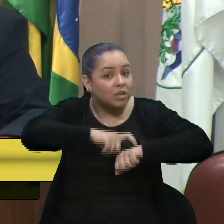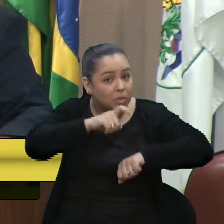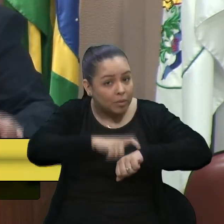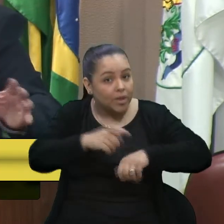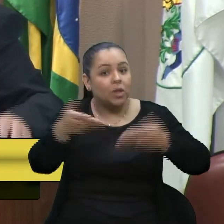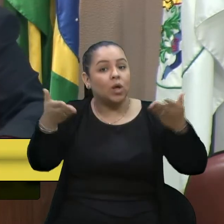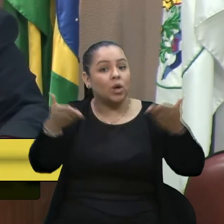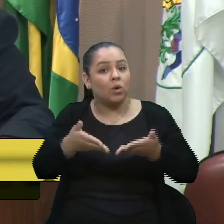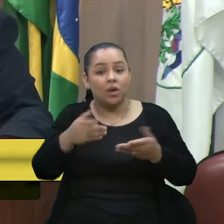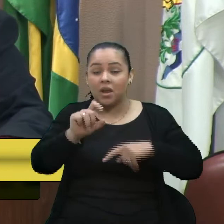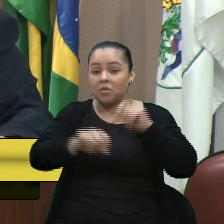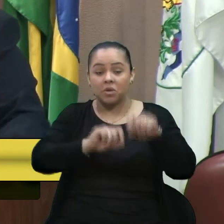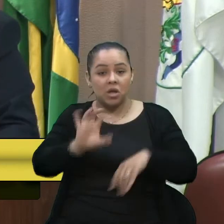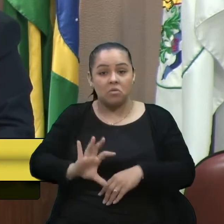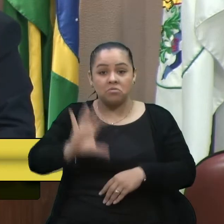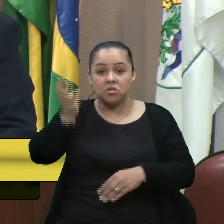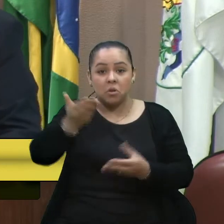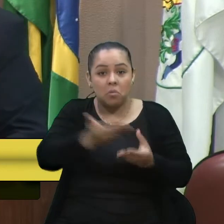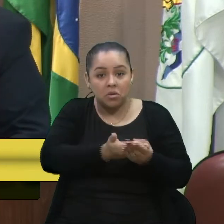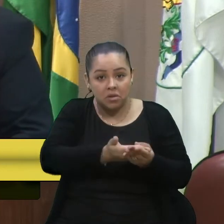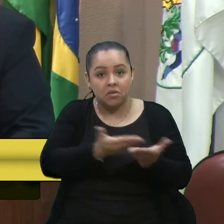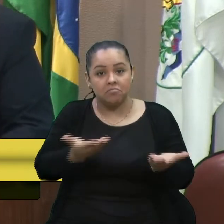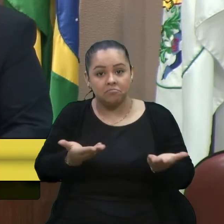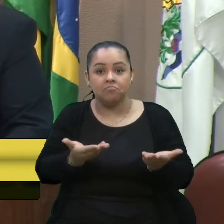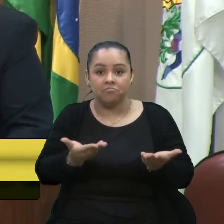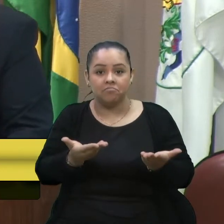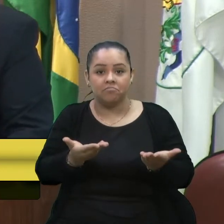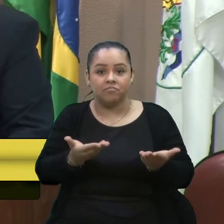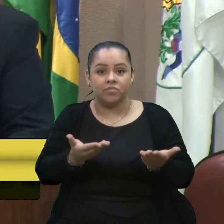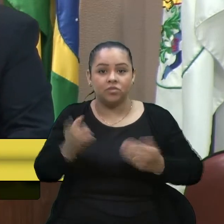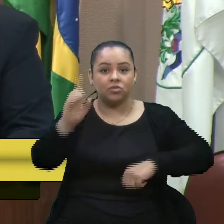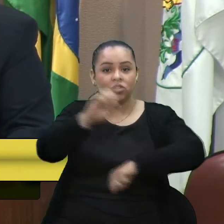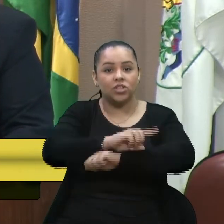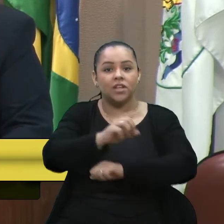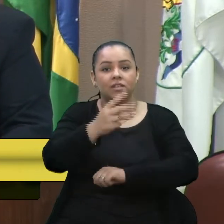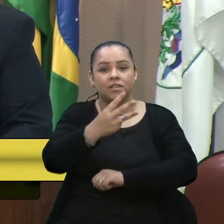a ação foi essa, terminar do dia 31,